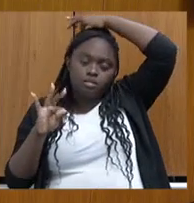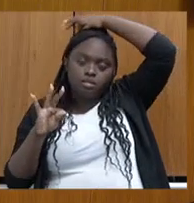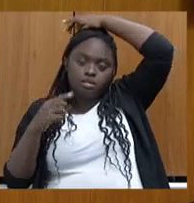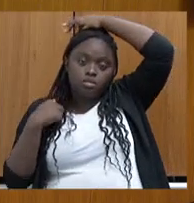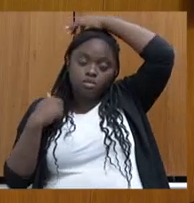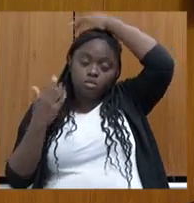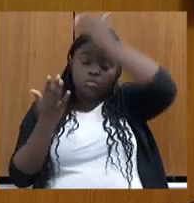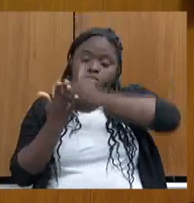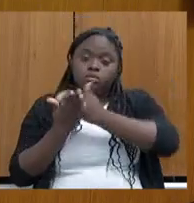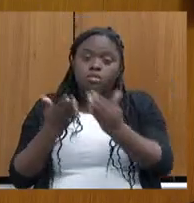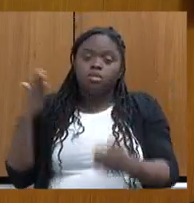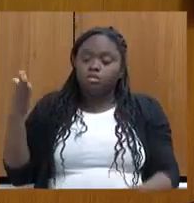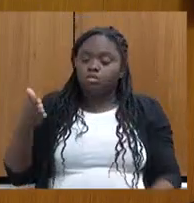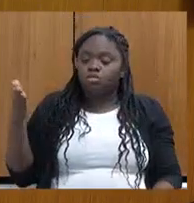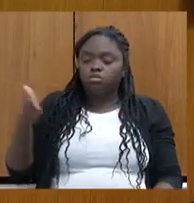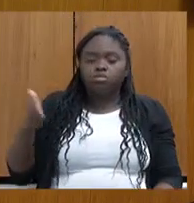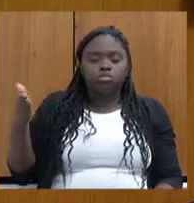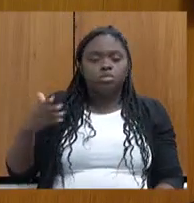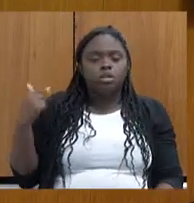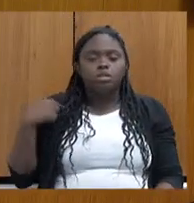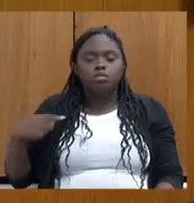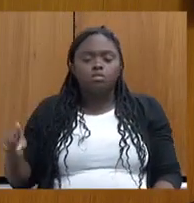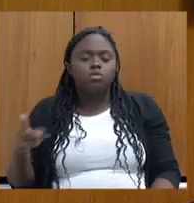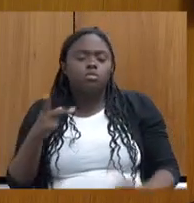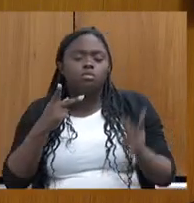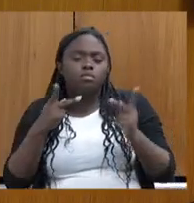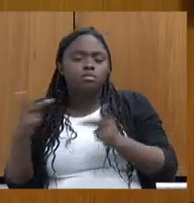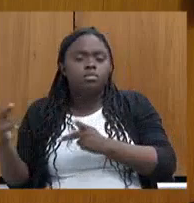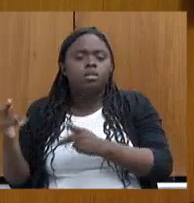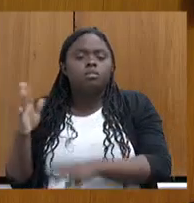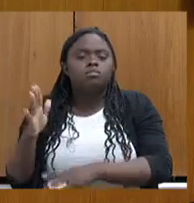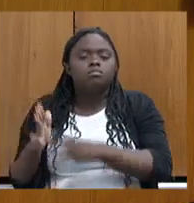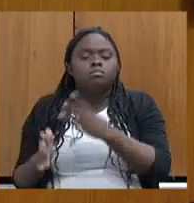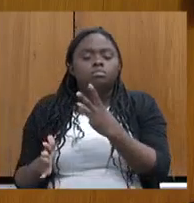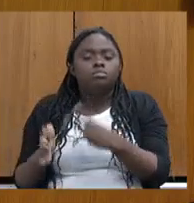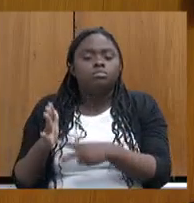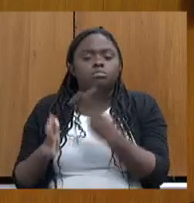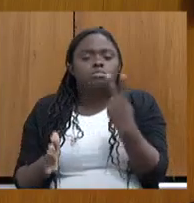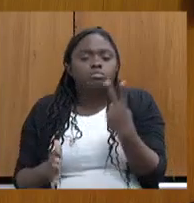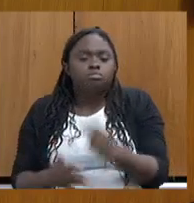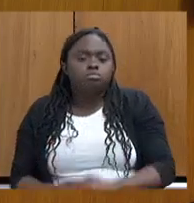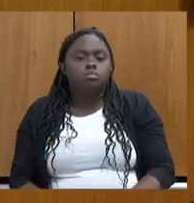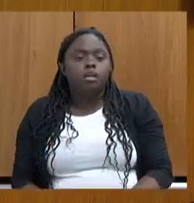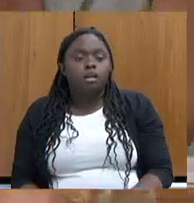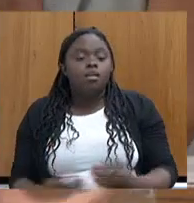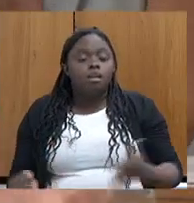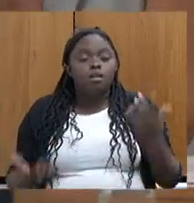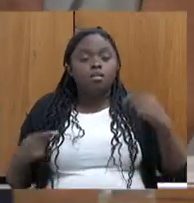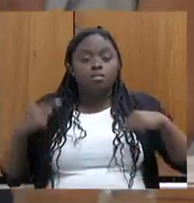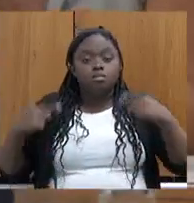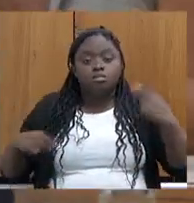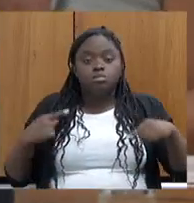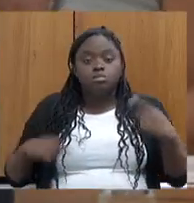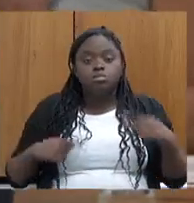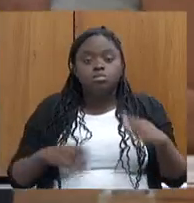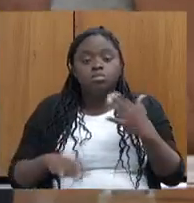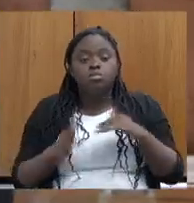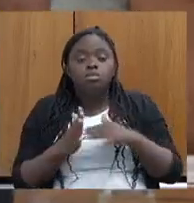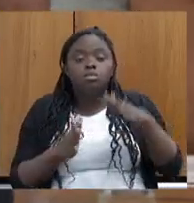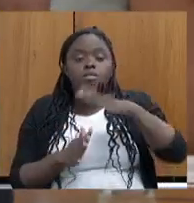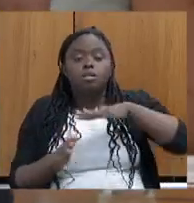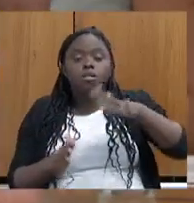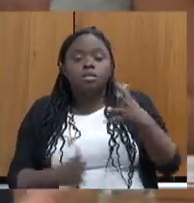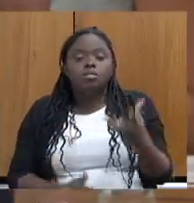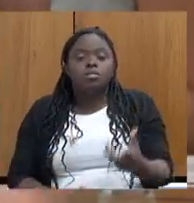Eu, inclusive, fui na Jazon fazer uma visita duas vezes já. E, com isso, discutindo toda a questão de acolhimento.